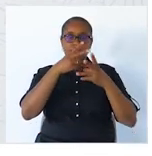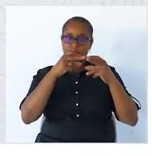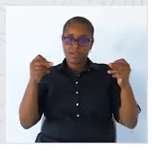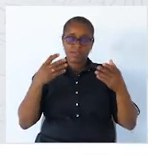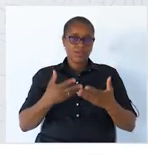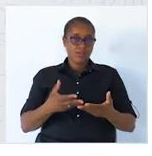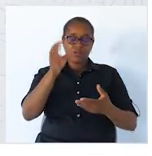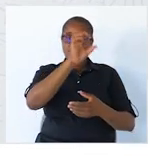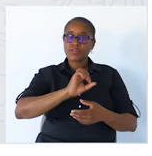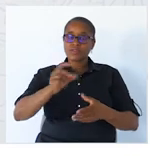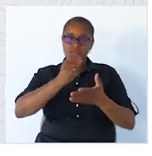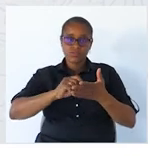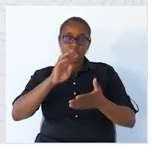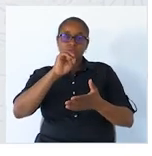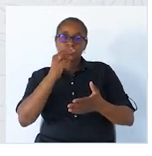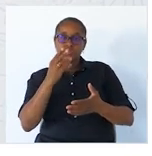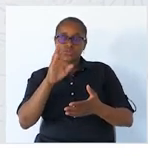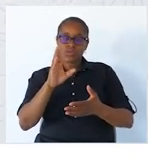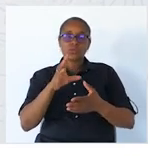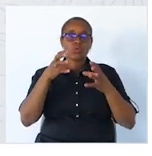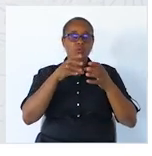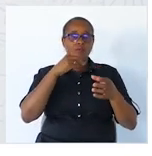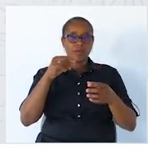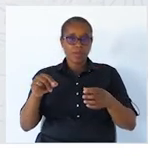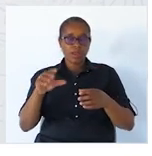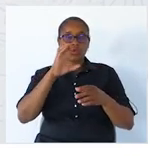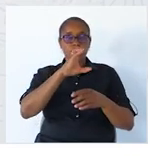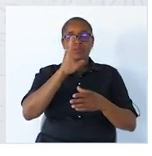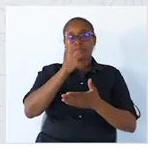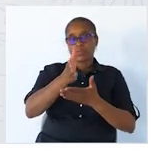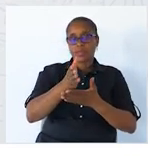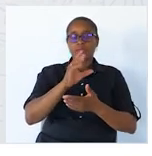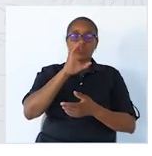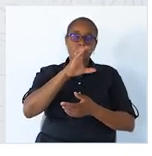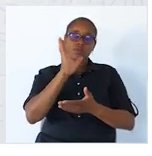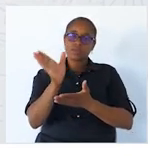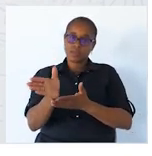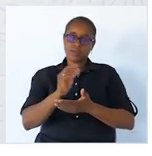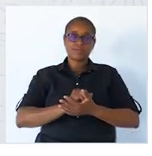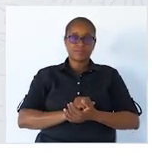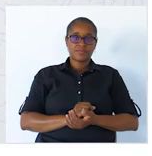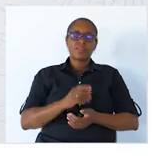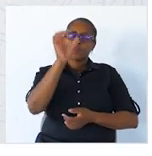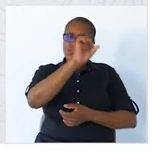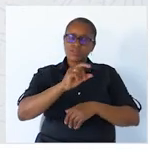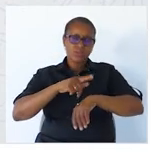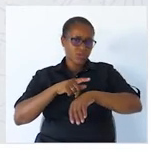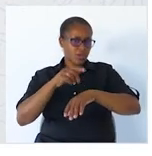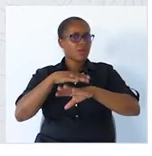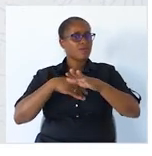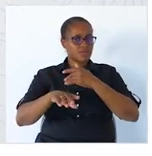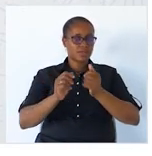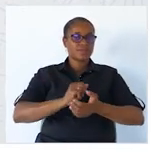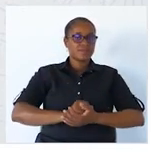frase, agora, vão escrever sujeito, núcleo verbal, complemento direto e complemento indireto. Vocês têm um tempinho para